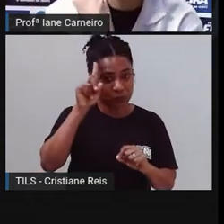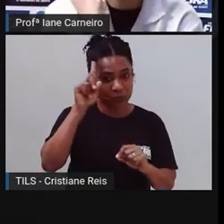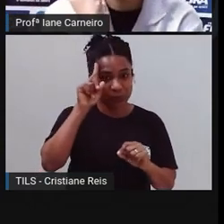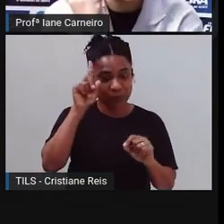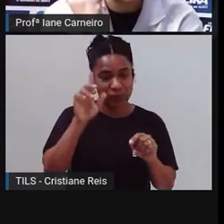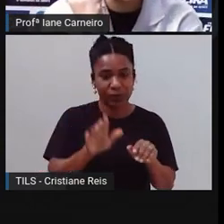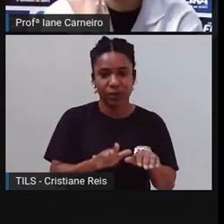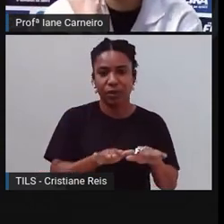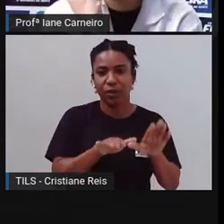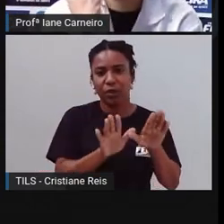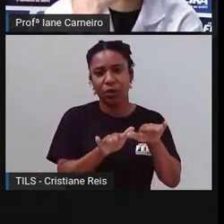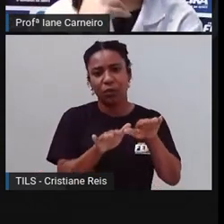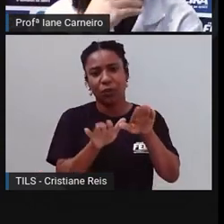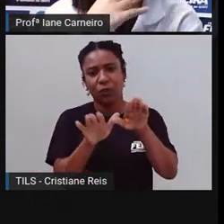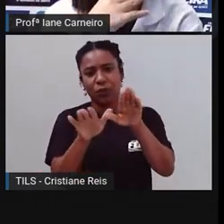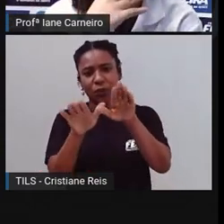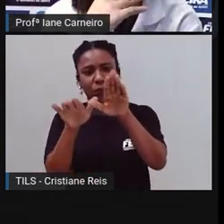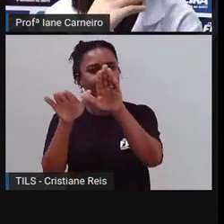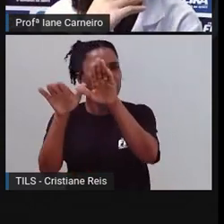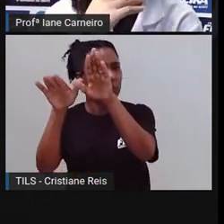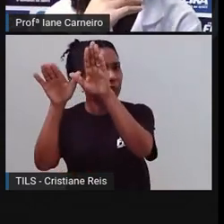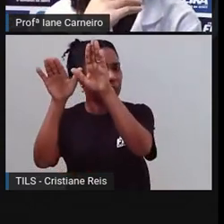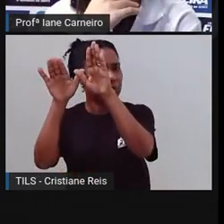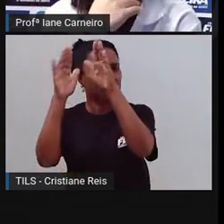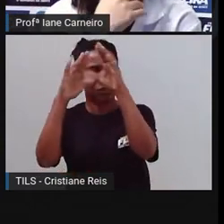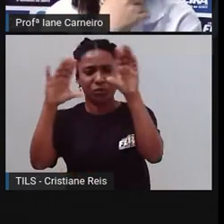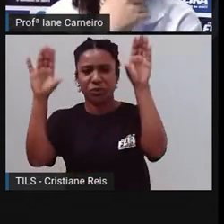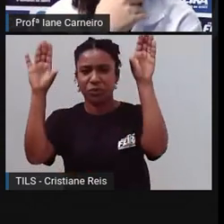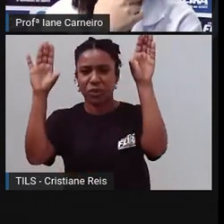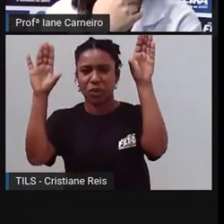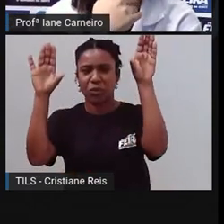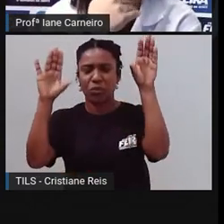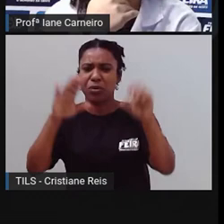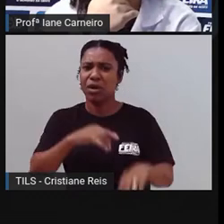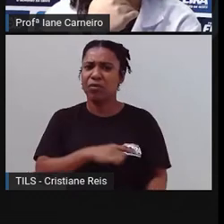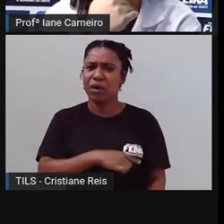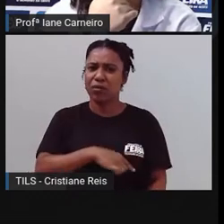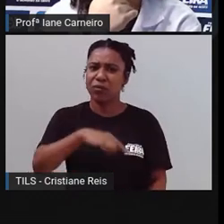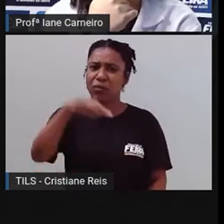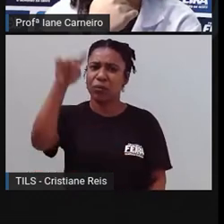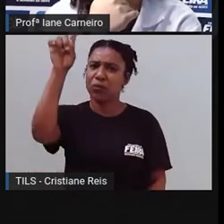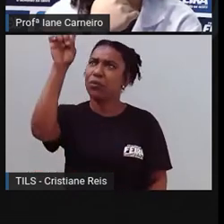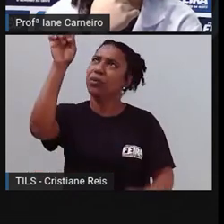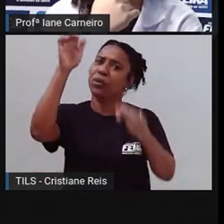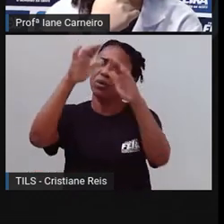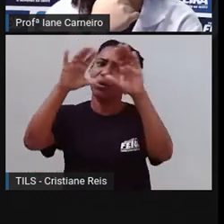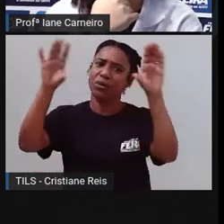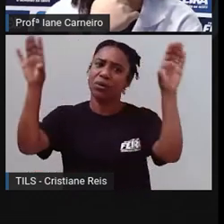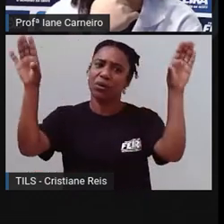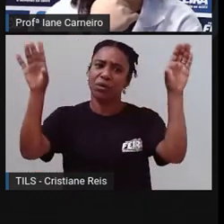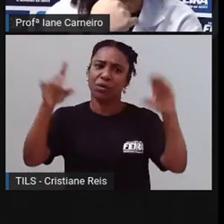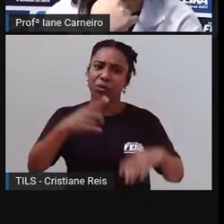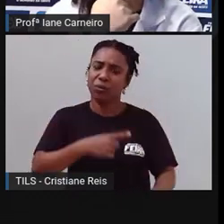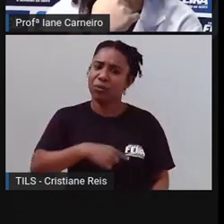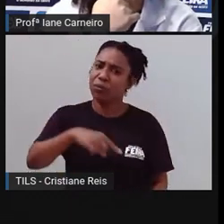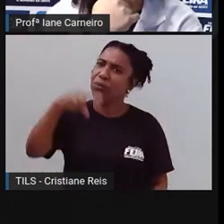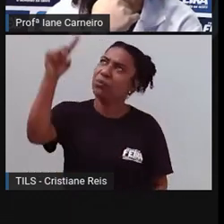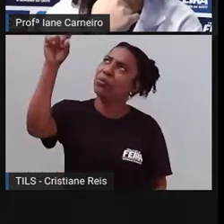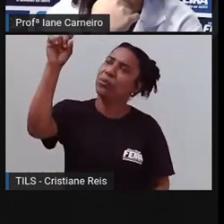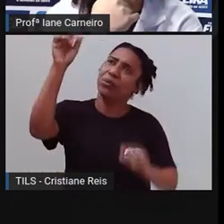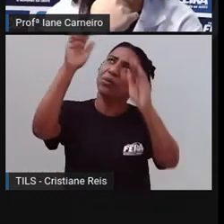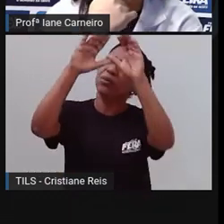O que será? Que todo dia vai para o céu? Essa eu não sei, não. Todo dia vai para o céu?